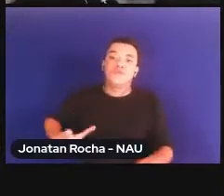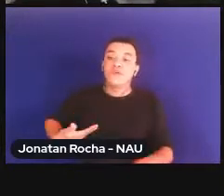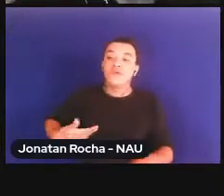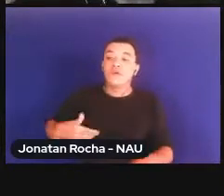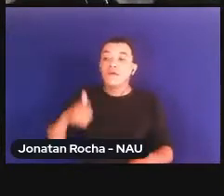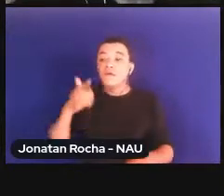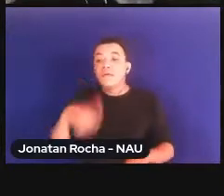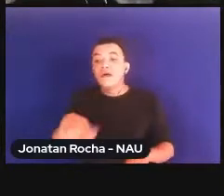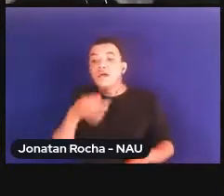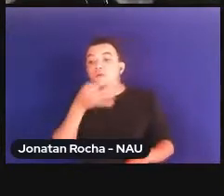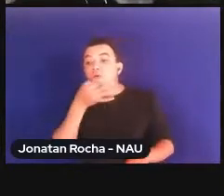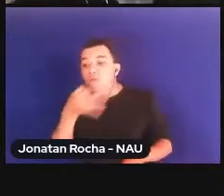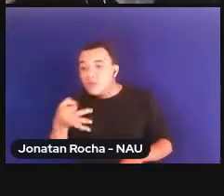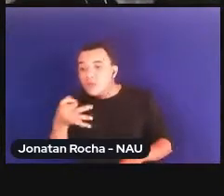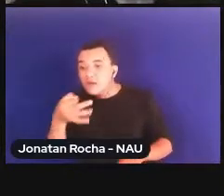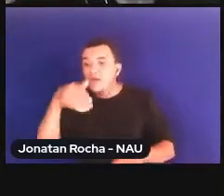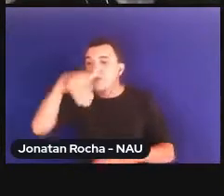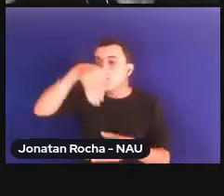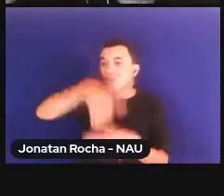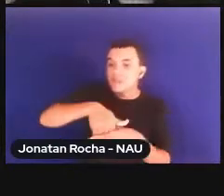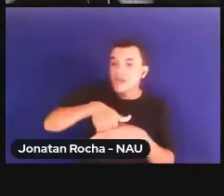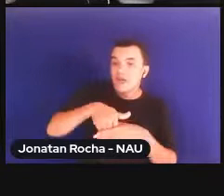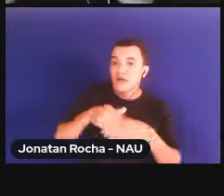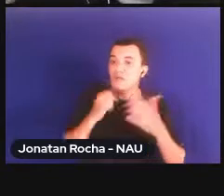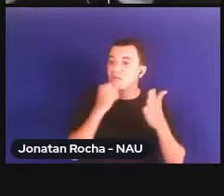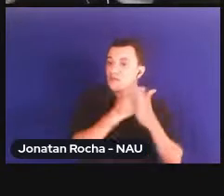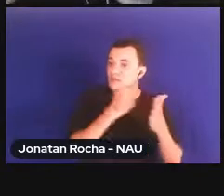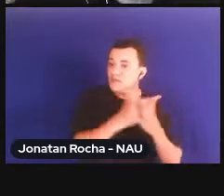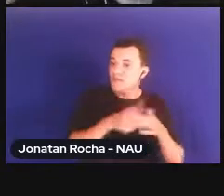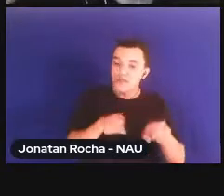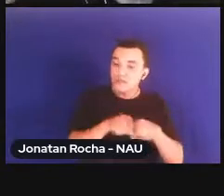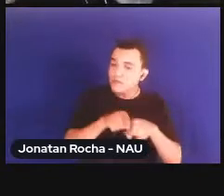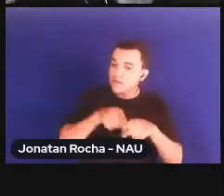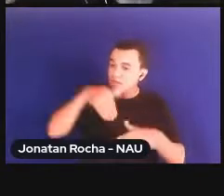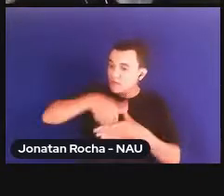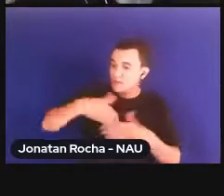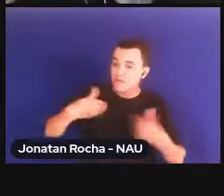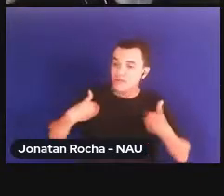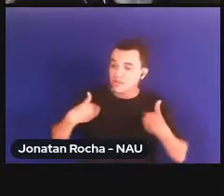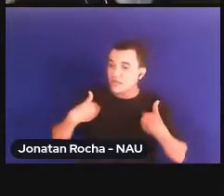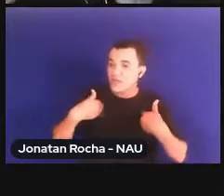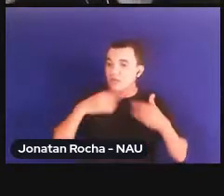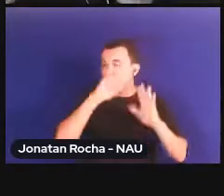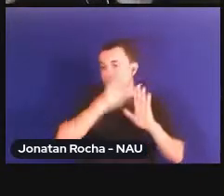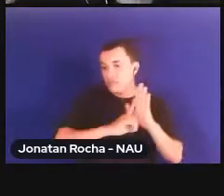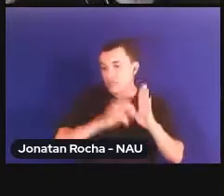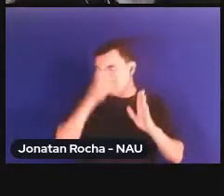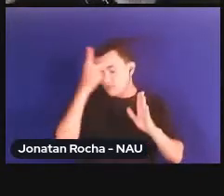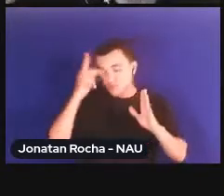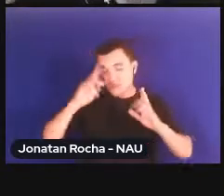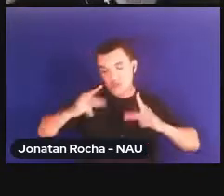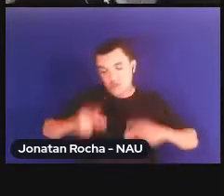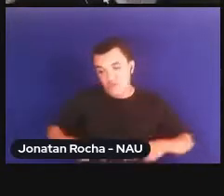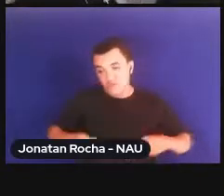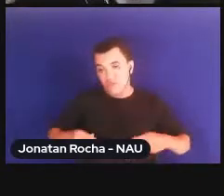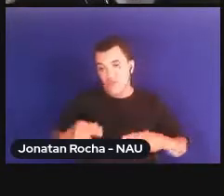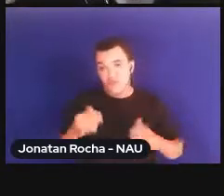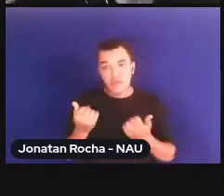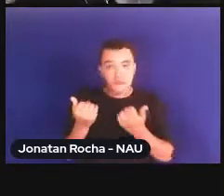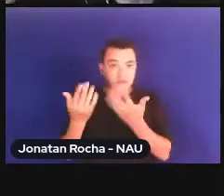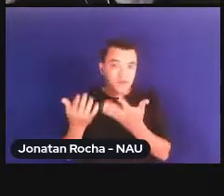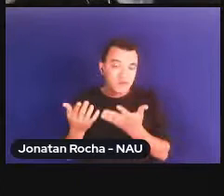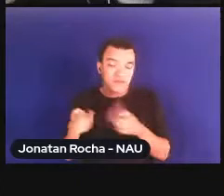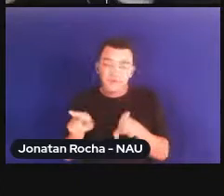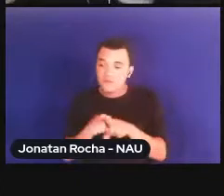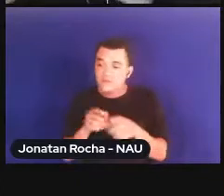de votar e protestar e de também ser votado são direitos da pessoa estrangeira ou nacional é o